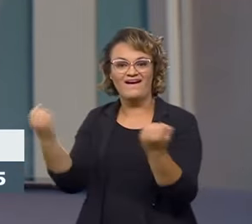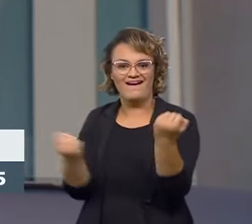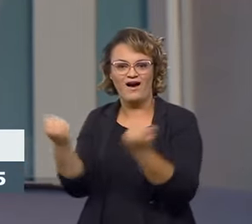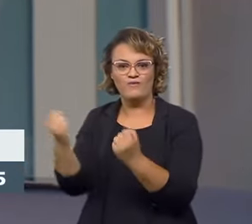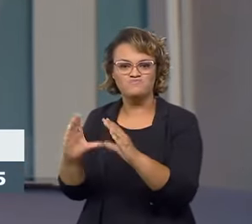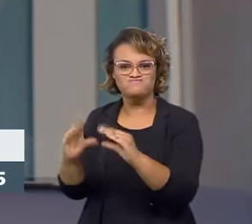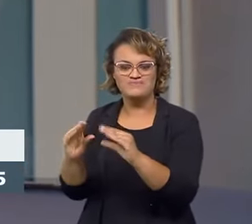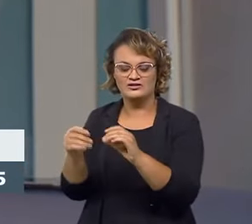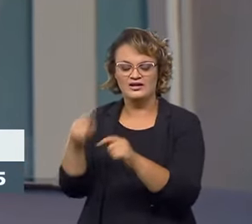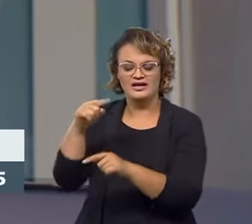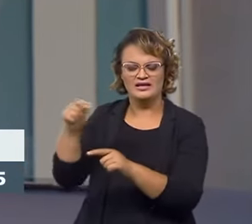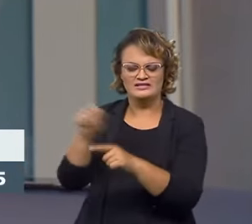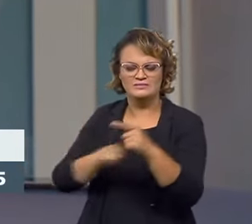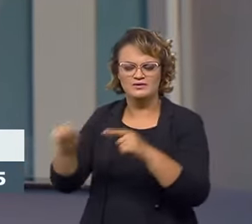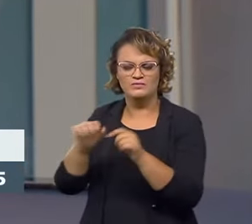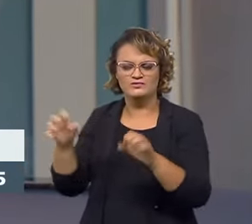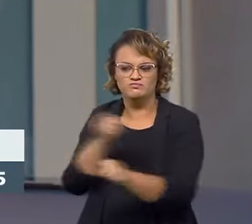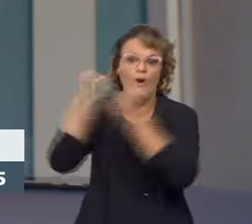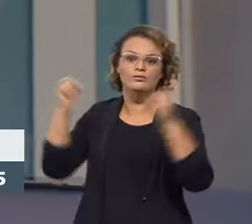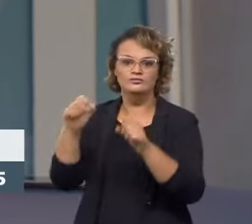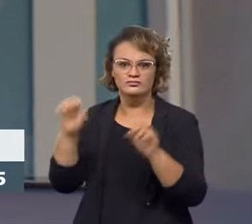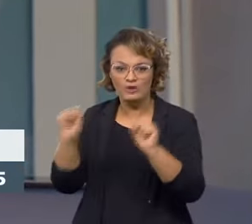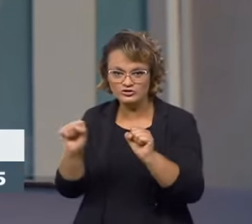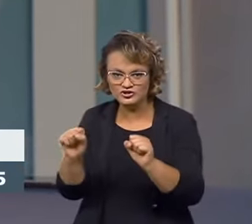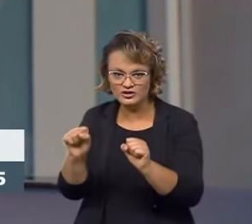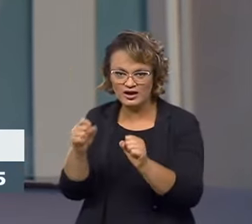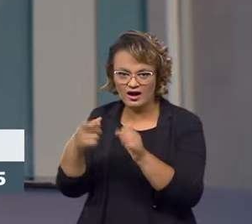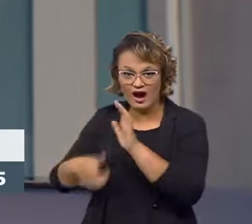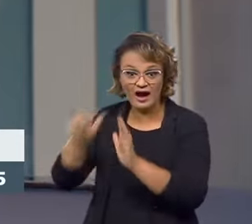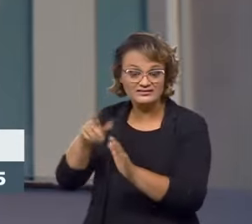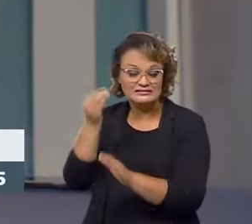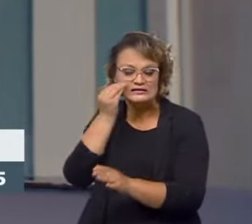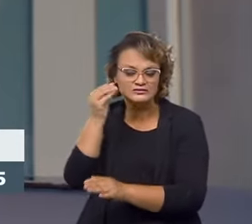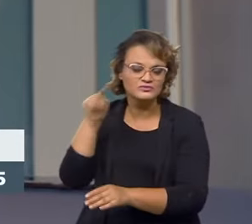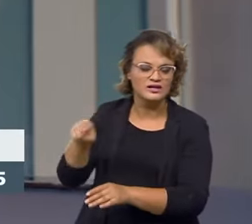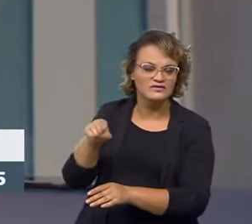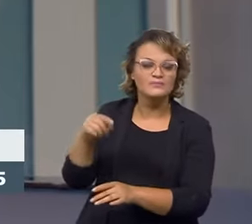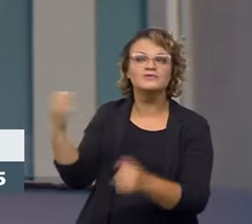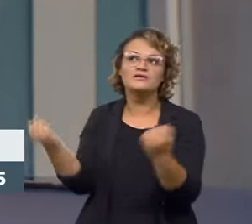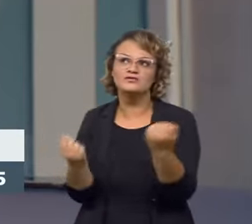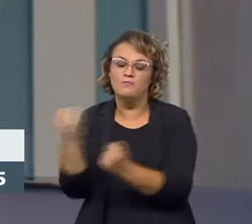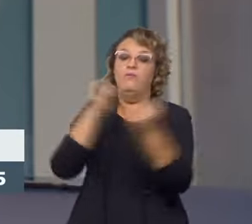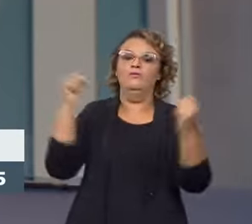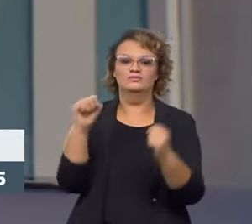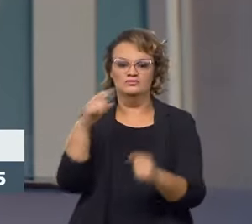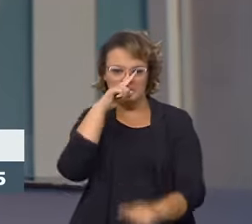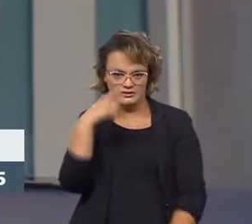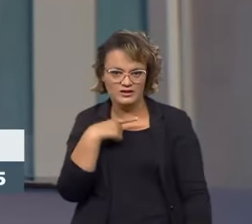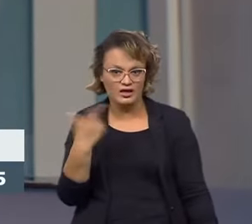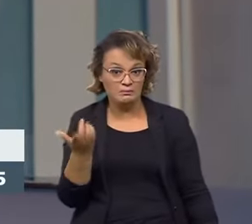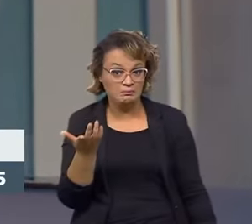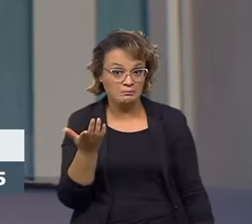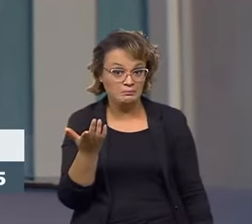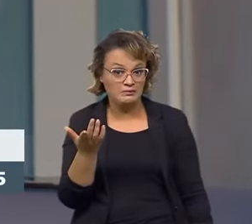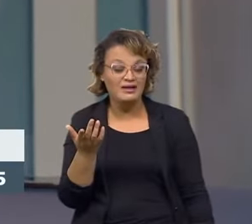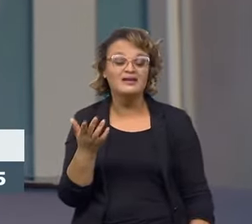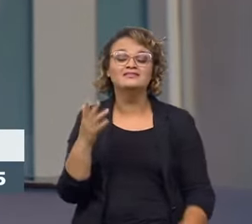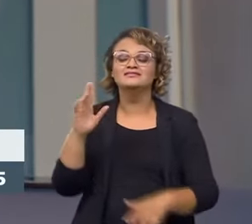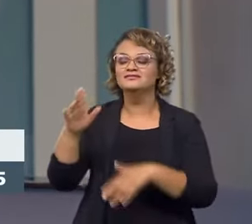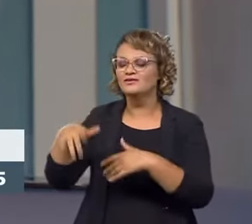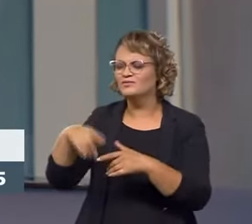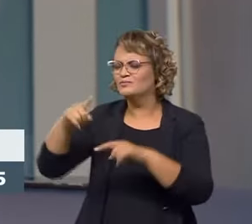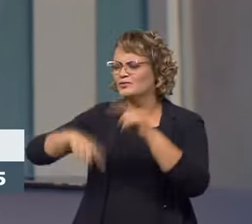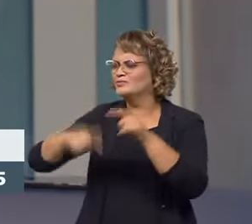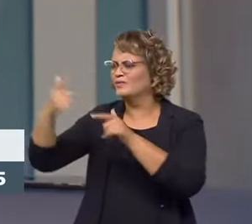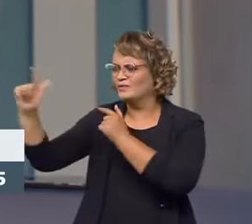pneu, ele vai estourar? Ele está testado? Não vai ter problema para o consumidor? Então, esses produtos de consumo, vários